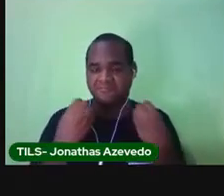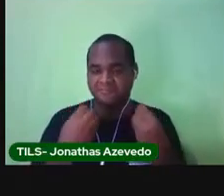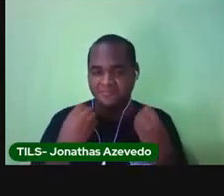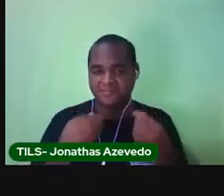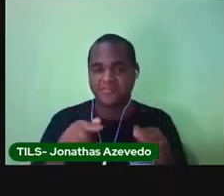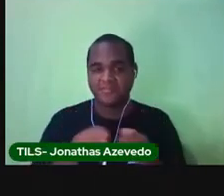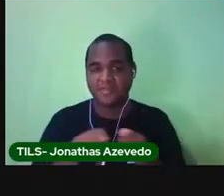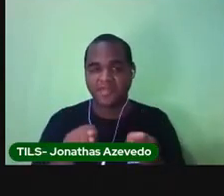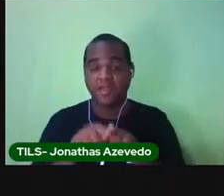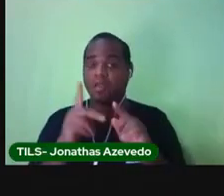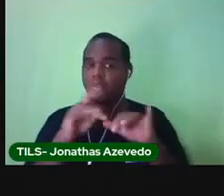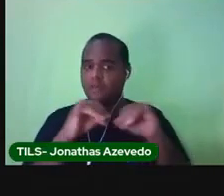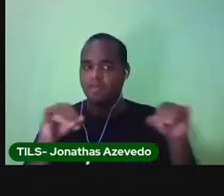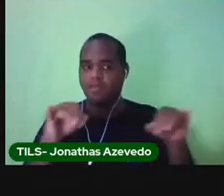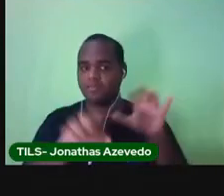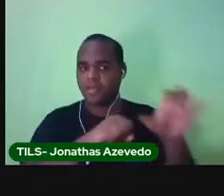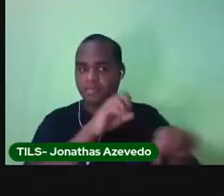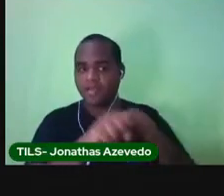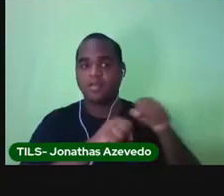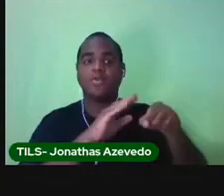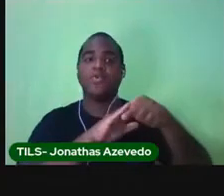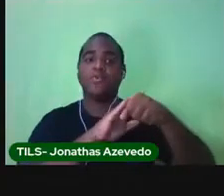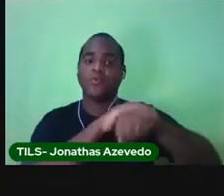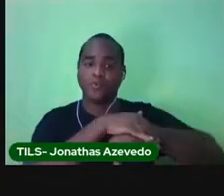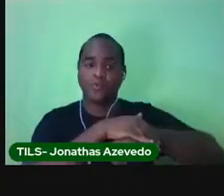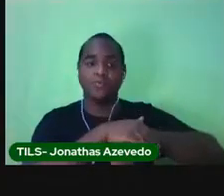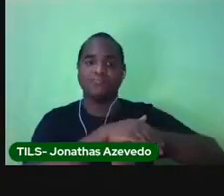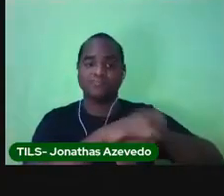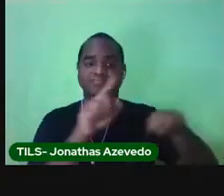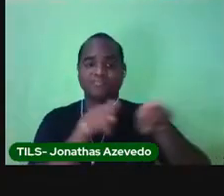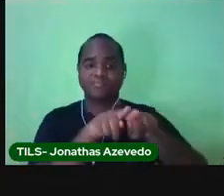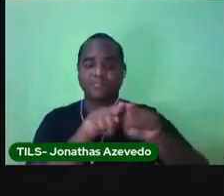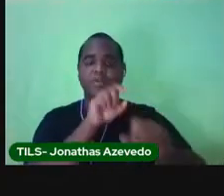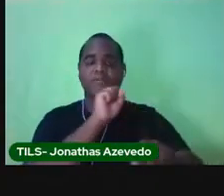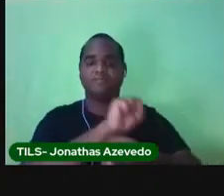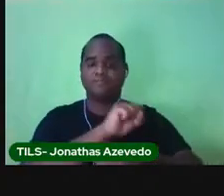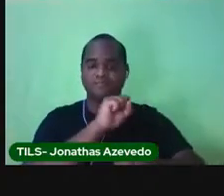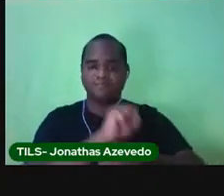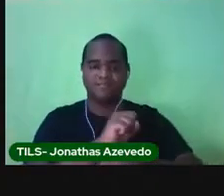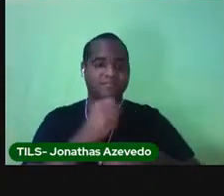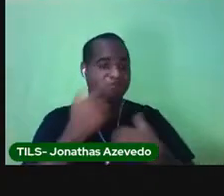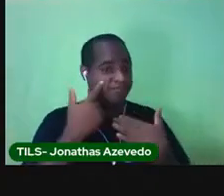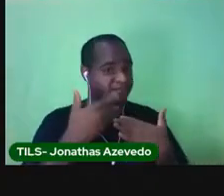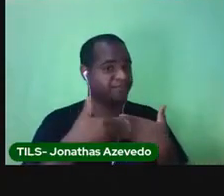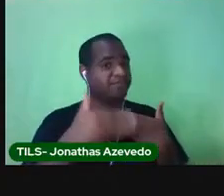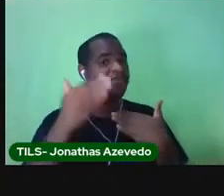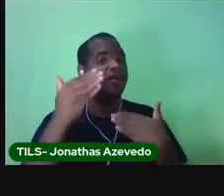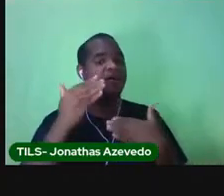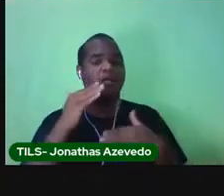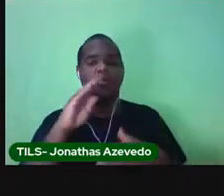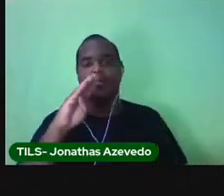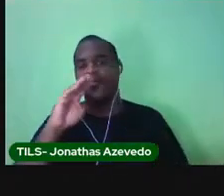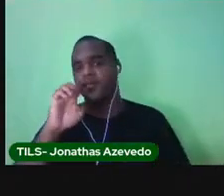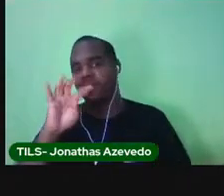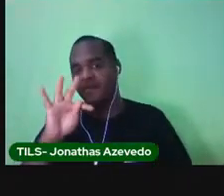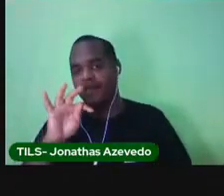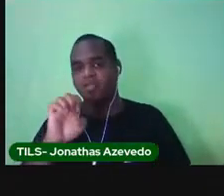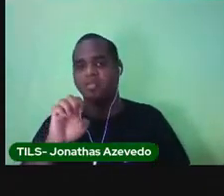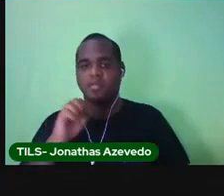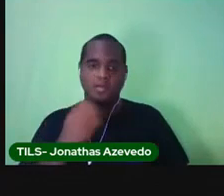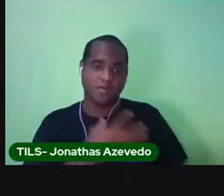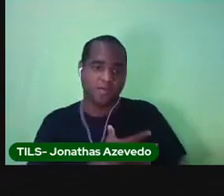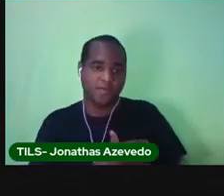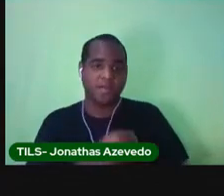vai voltar para buscar à noite e que aguarda Bete com seus filhos na casa